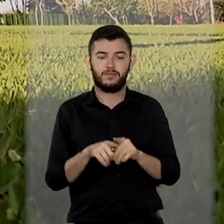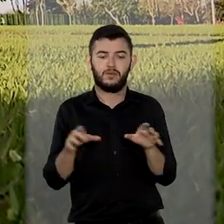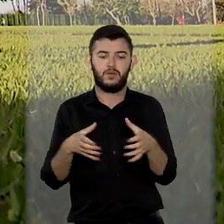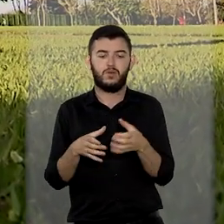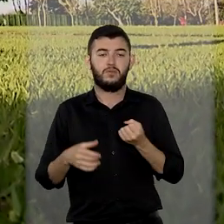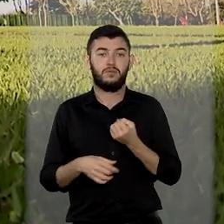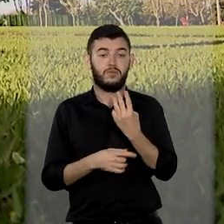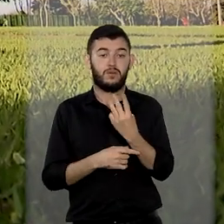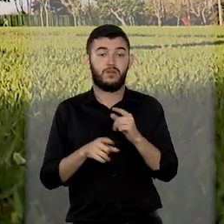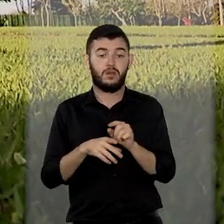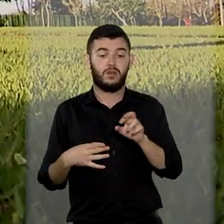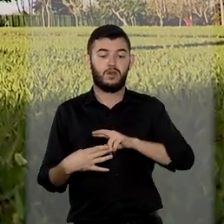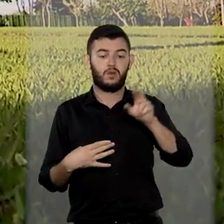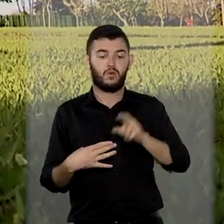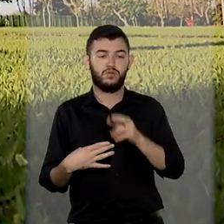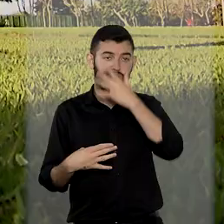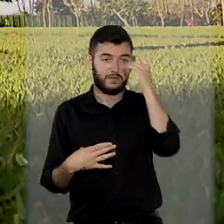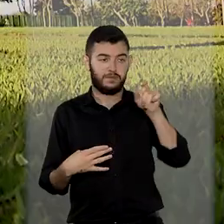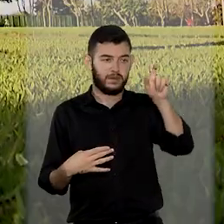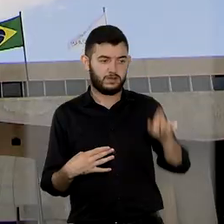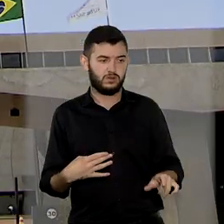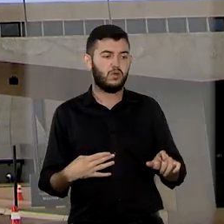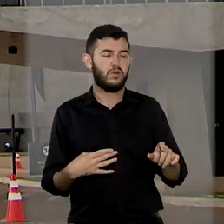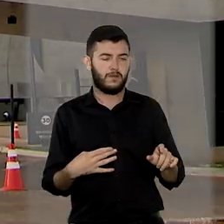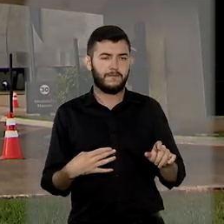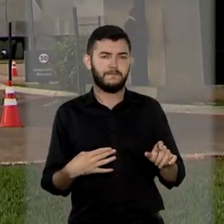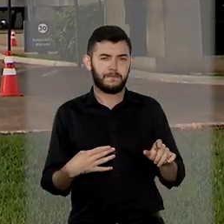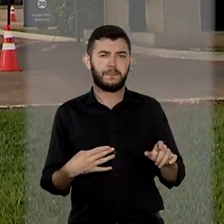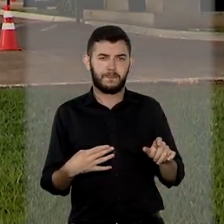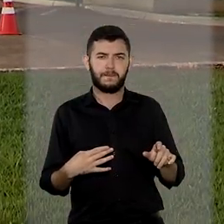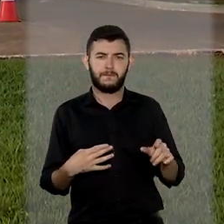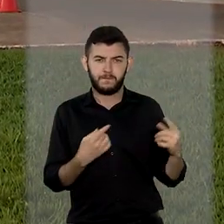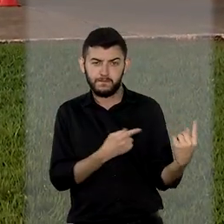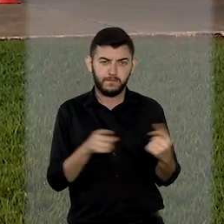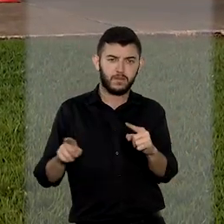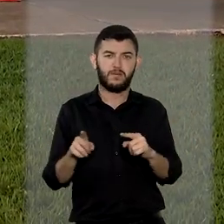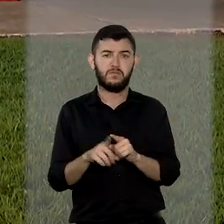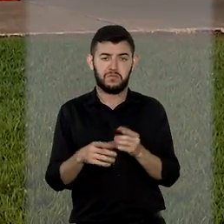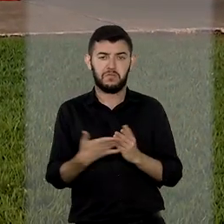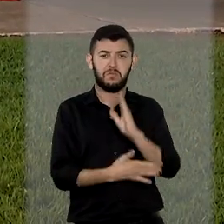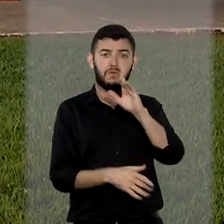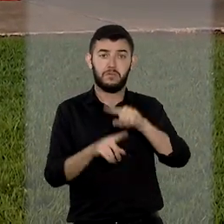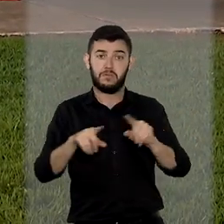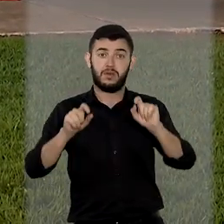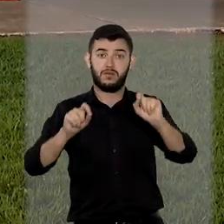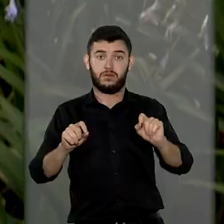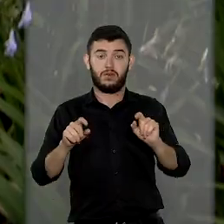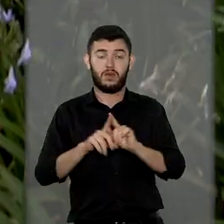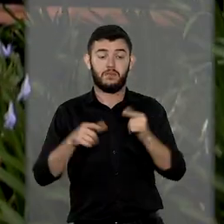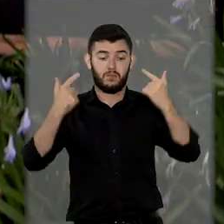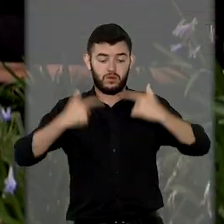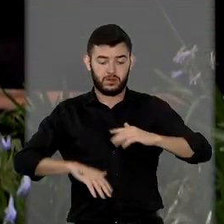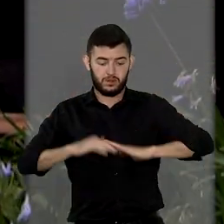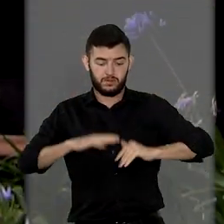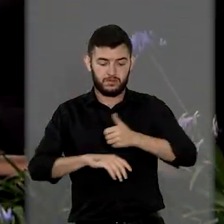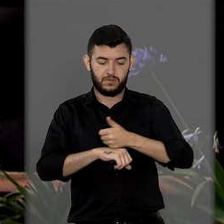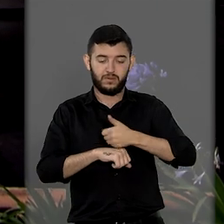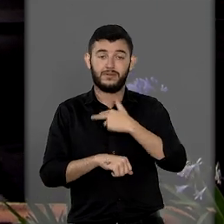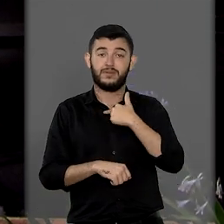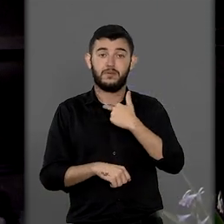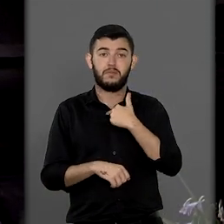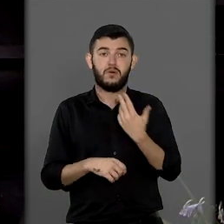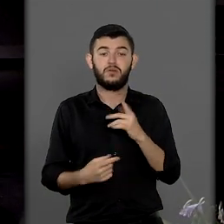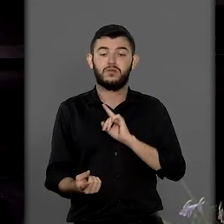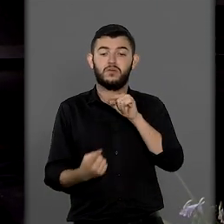turma deu provimento ao recurso especial do ofendido. O entendimento foi de que o argumento da imunidade profissional não pode ser